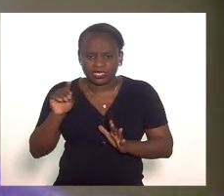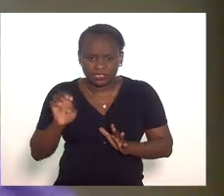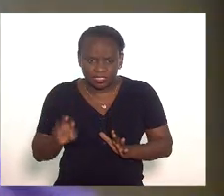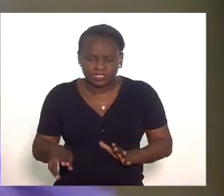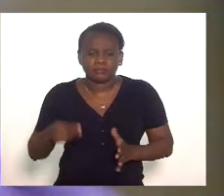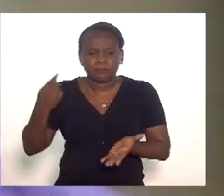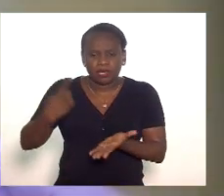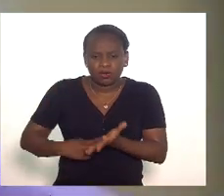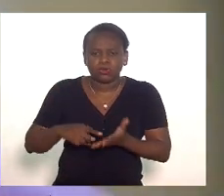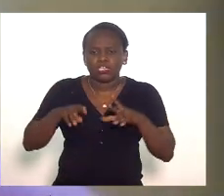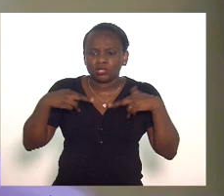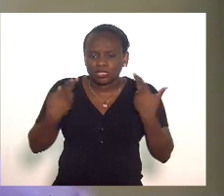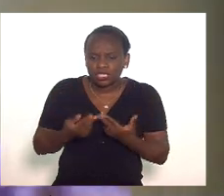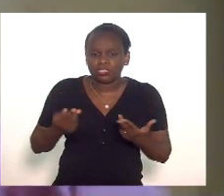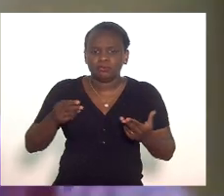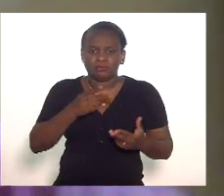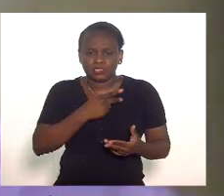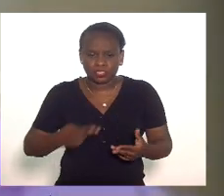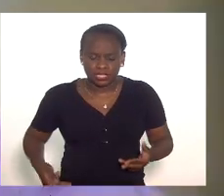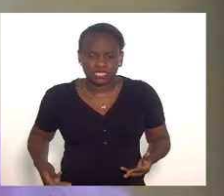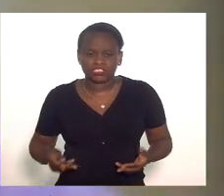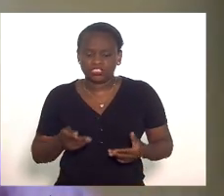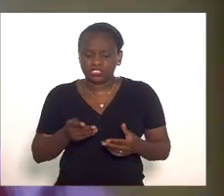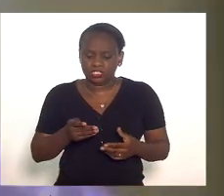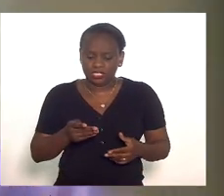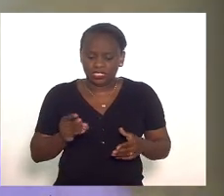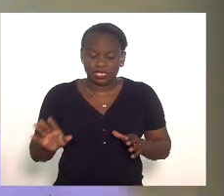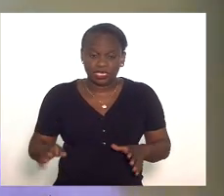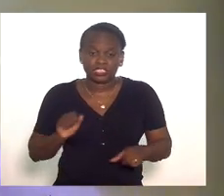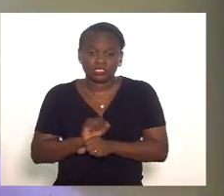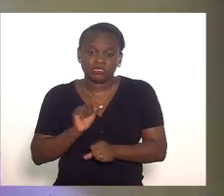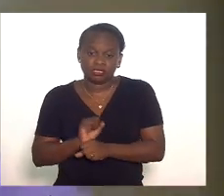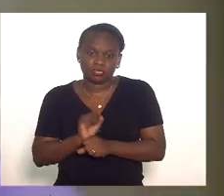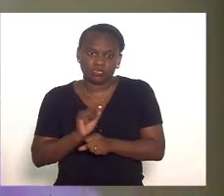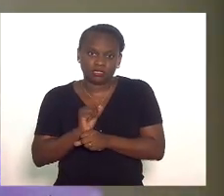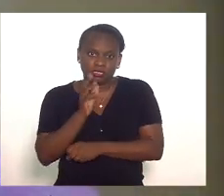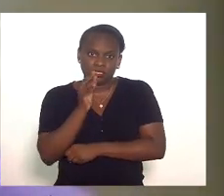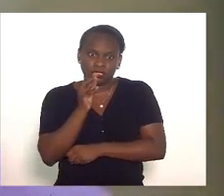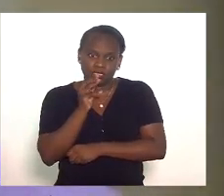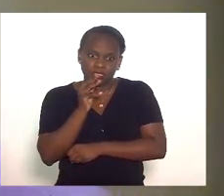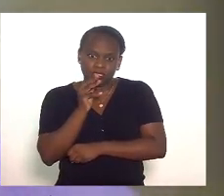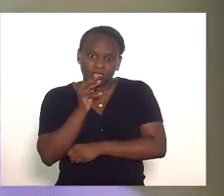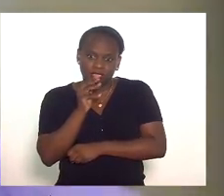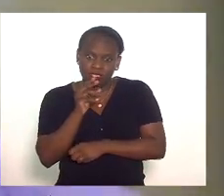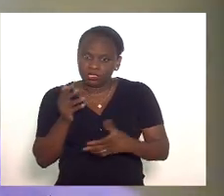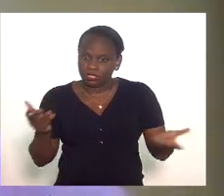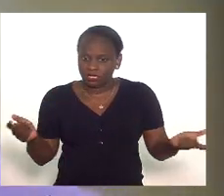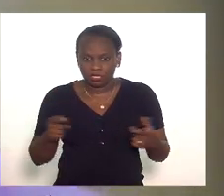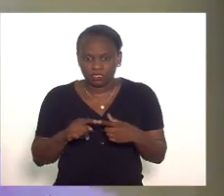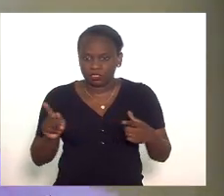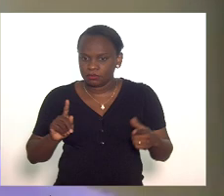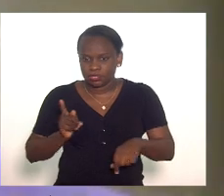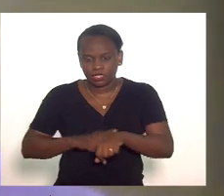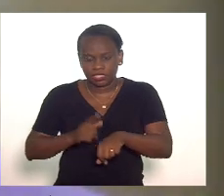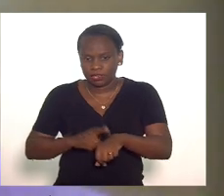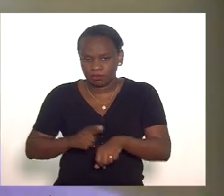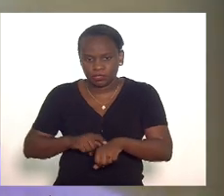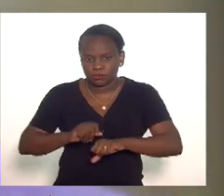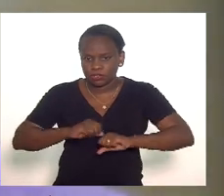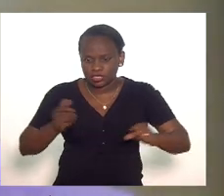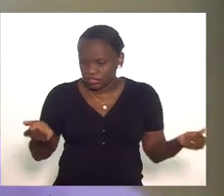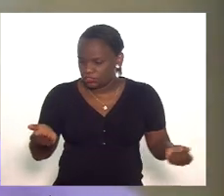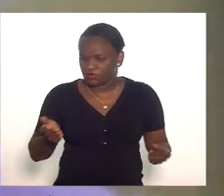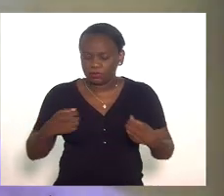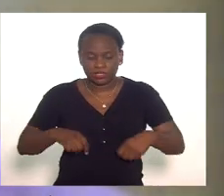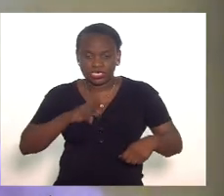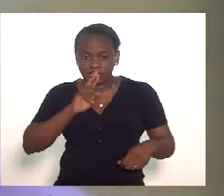marcada como presidente da república que lhe submeteu a uma espera prolongada absolutamente incompatível com o tempo de resposta à